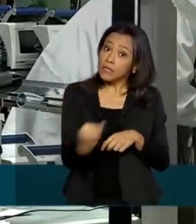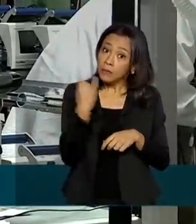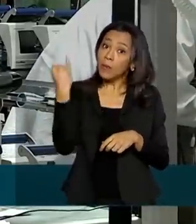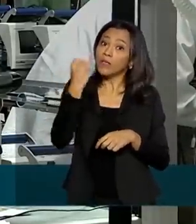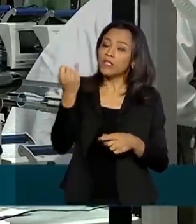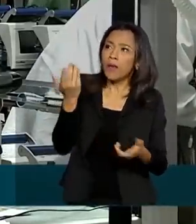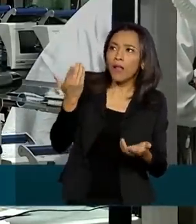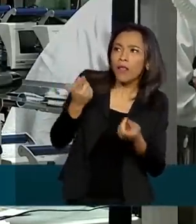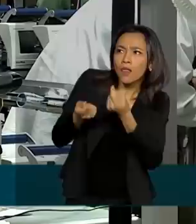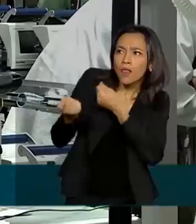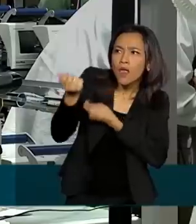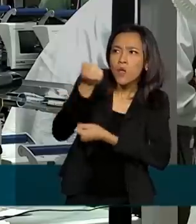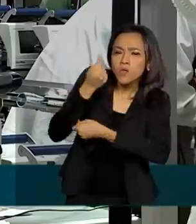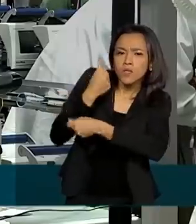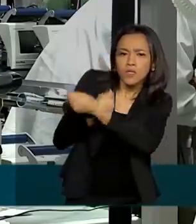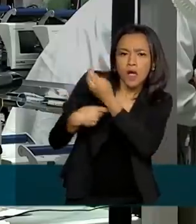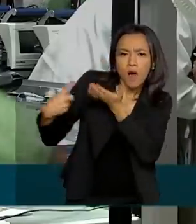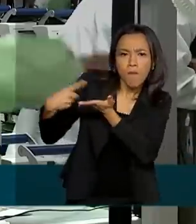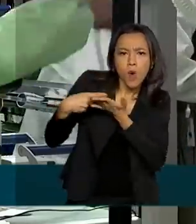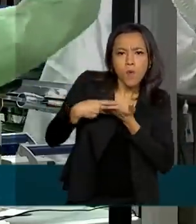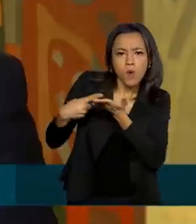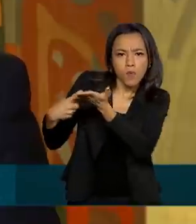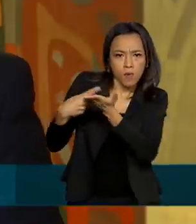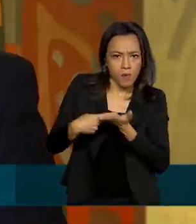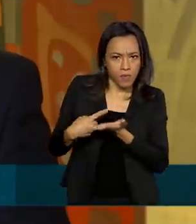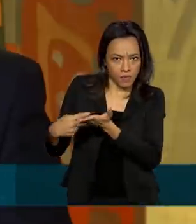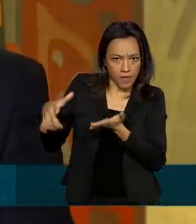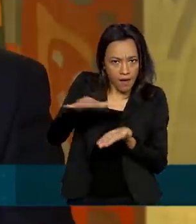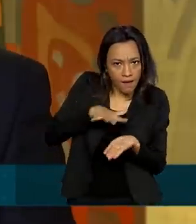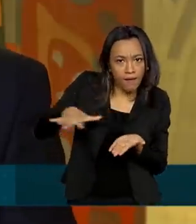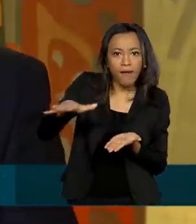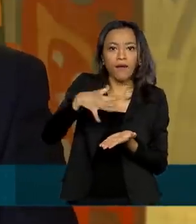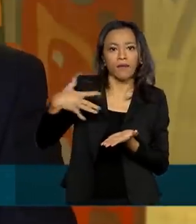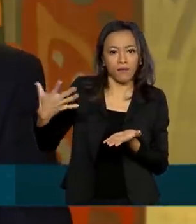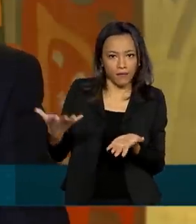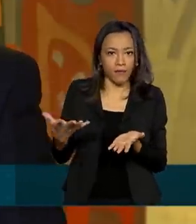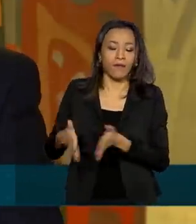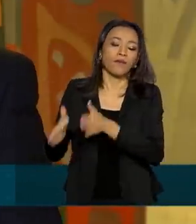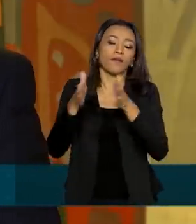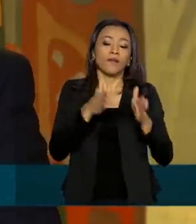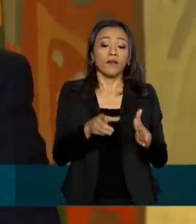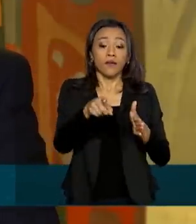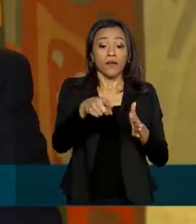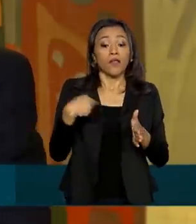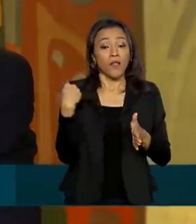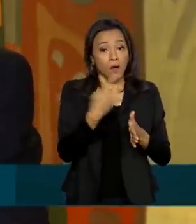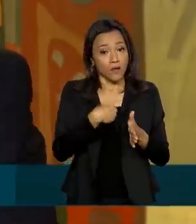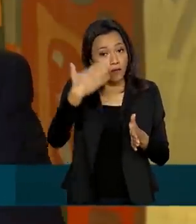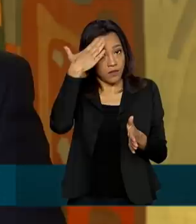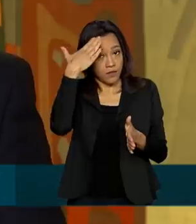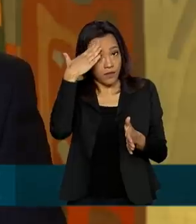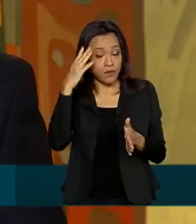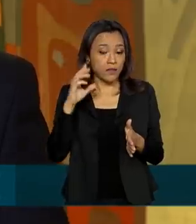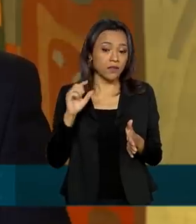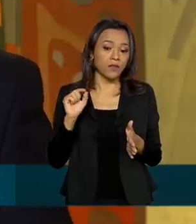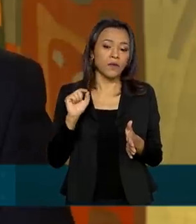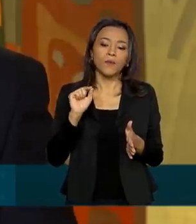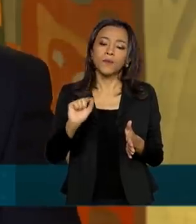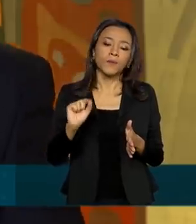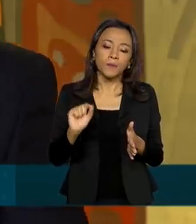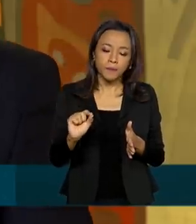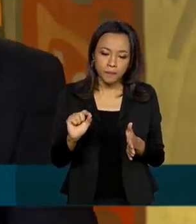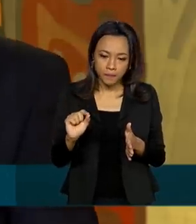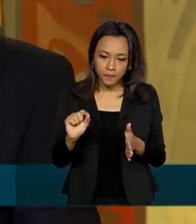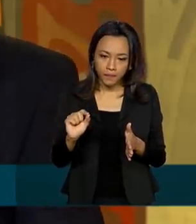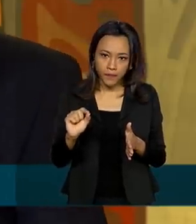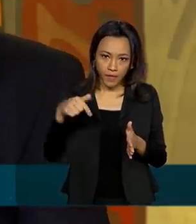negociações para novos acordos comerciais. Estamos convencidos de que a nossa política externa, através do Amaraty,